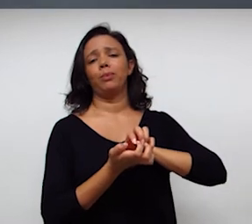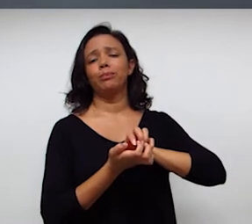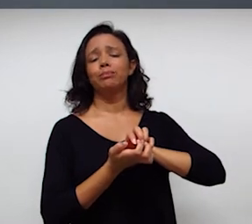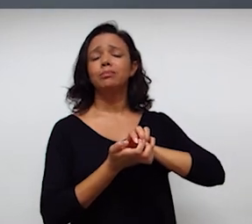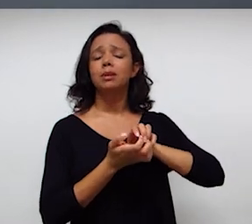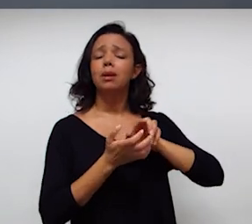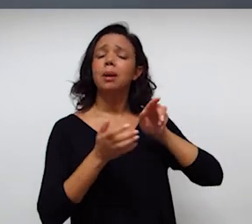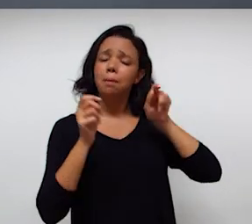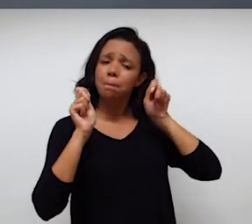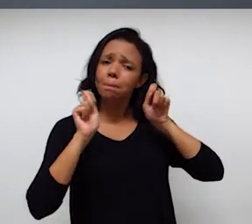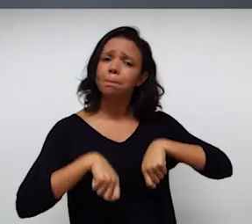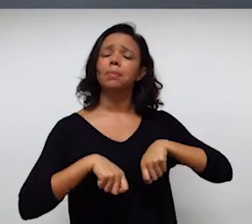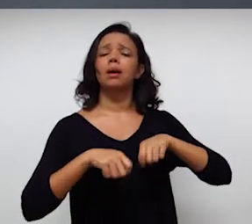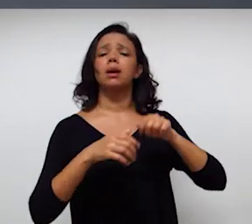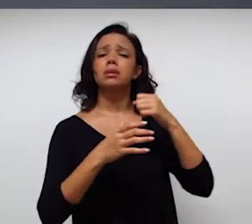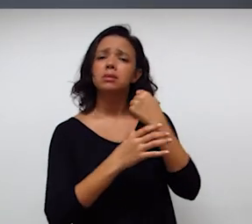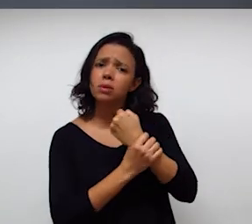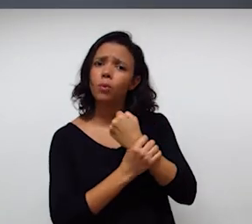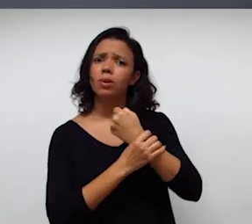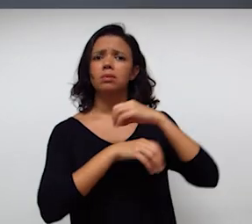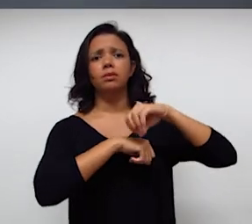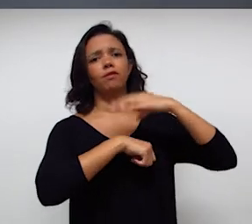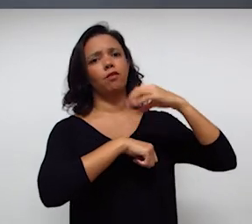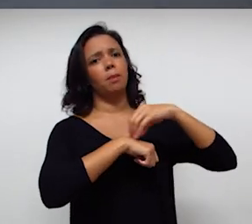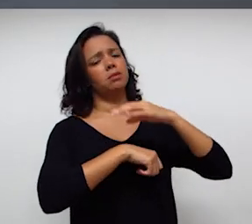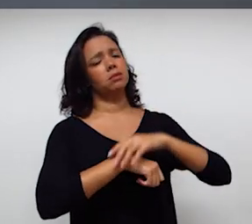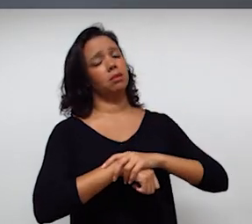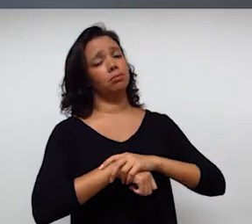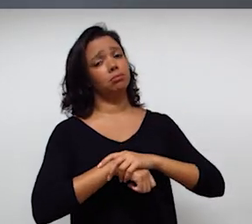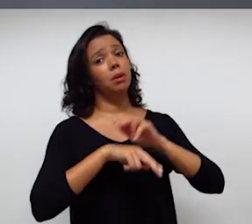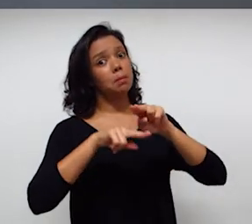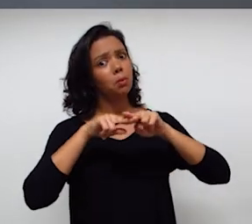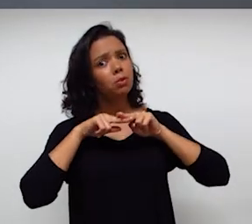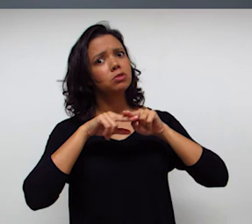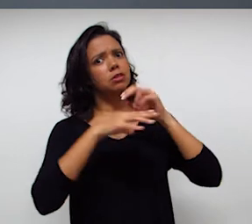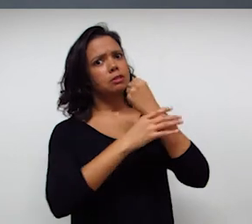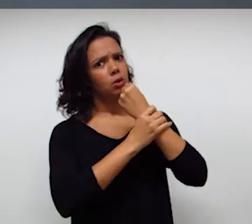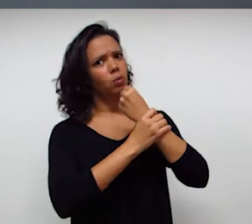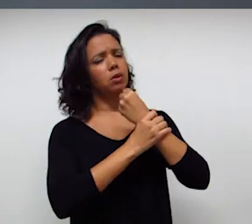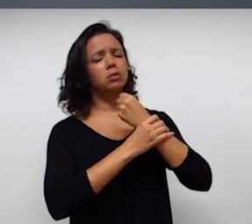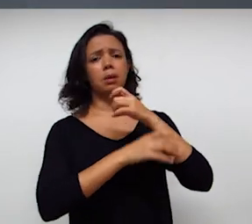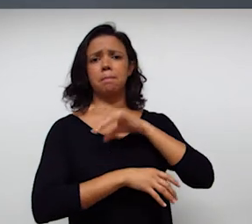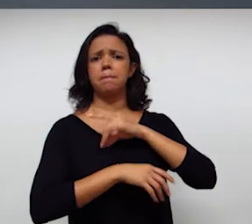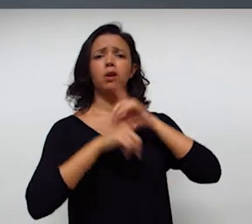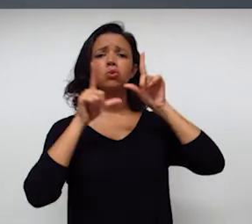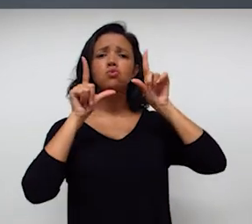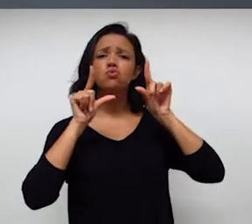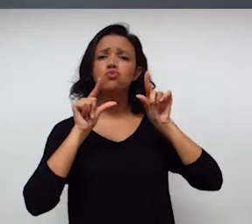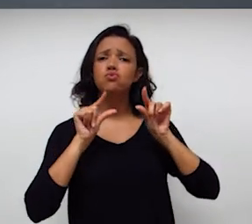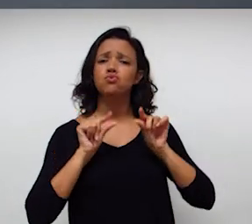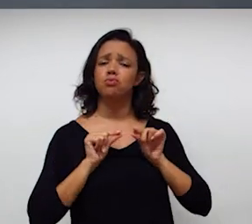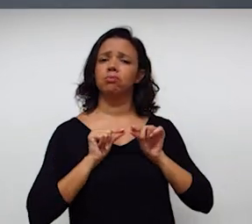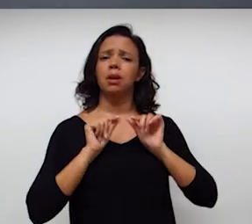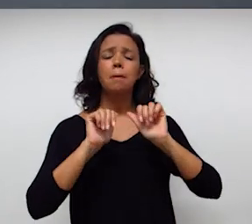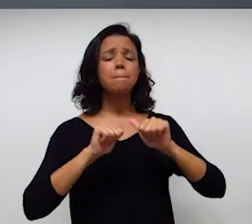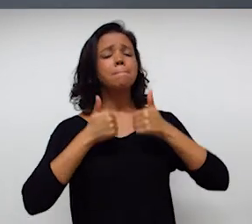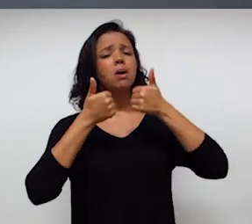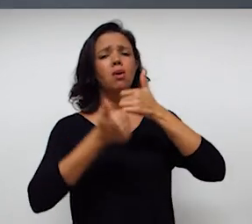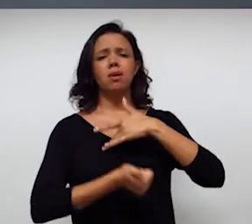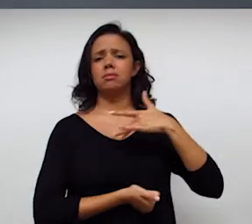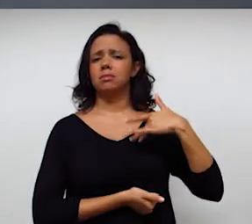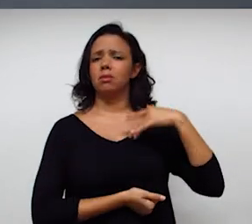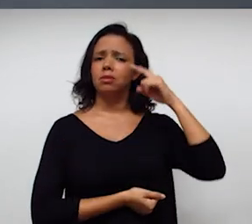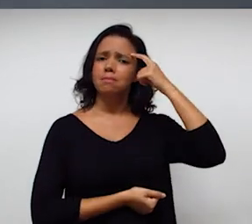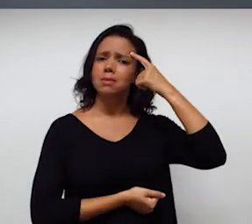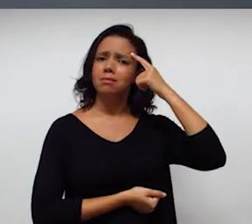poder ter informações seguras. Então, com segurança, o seu medo diminui e você vai melhorar ainda mais